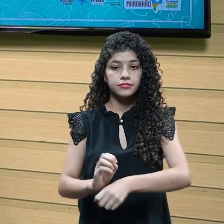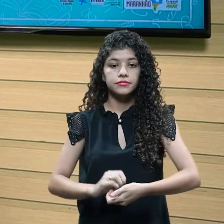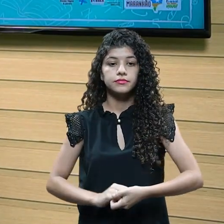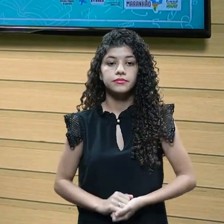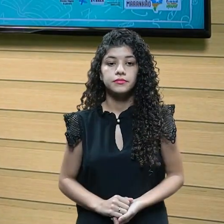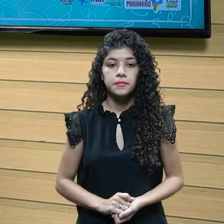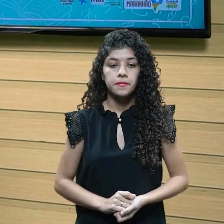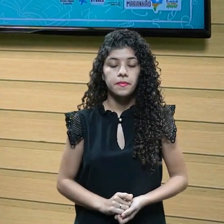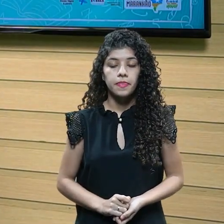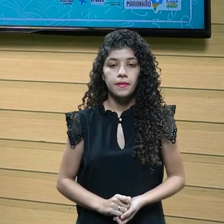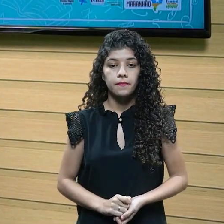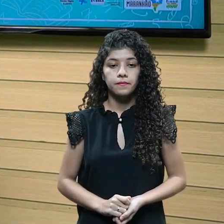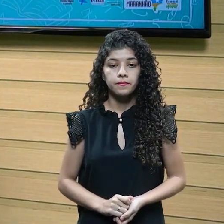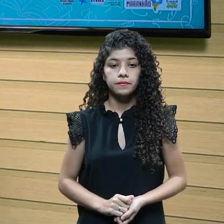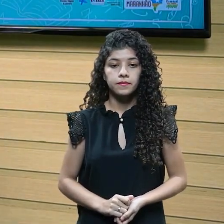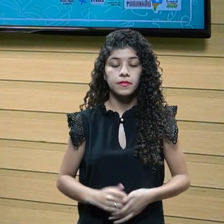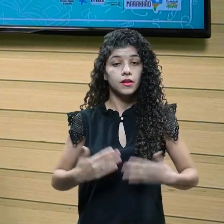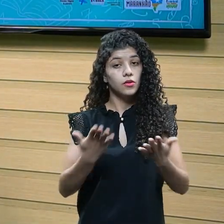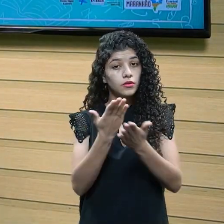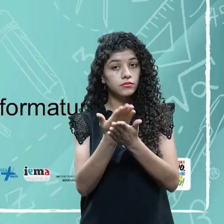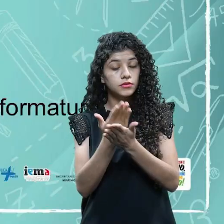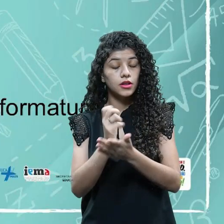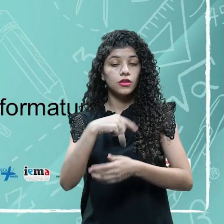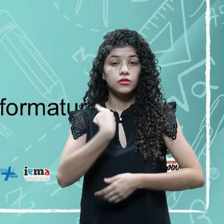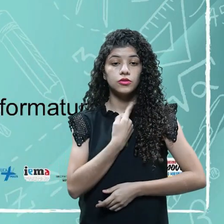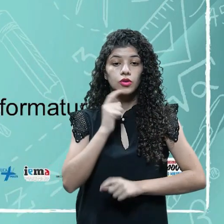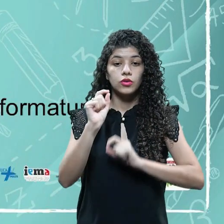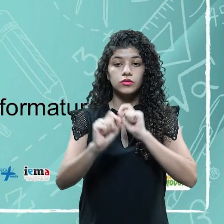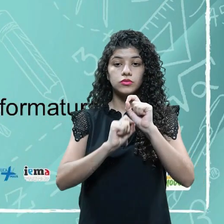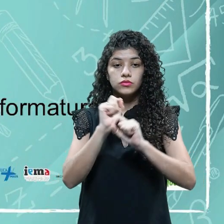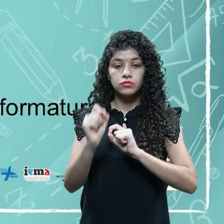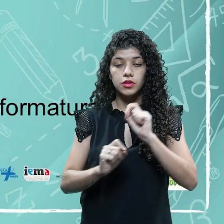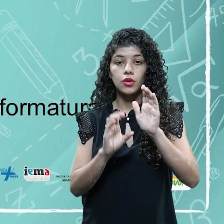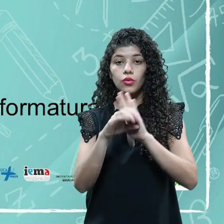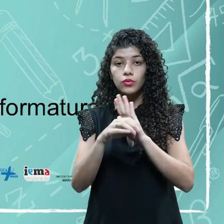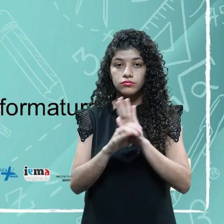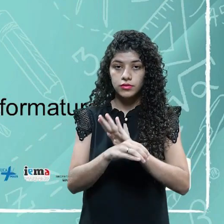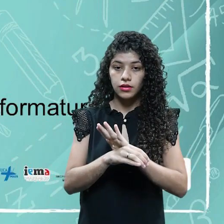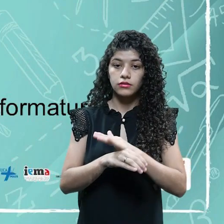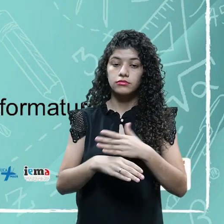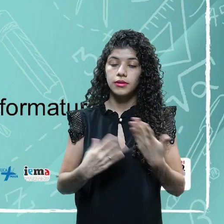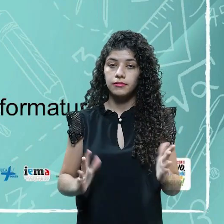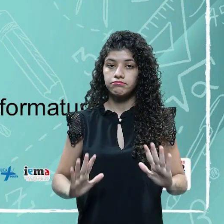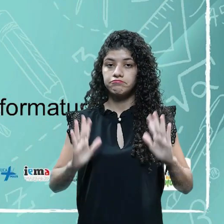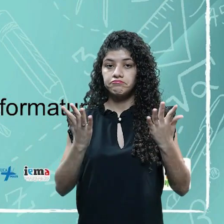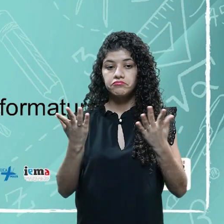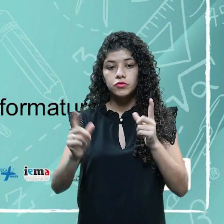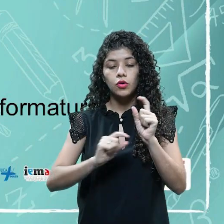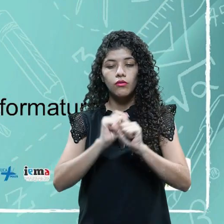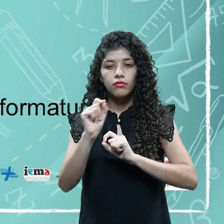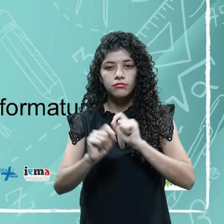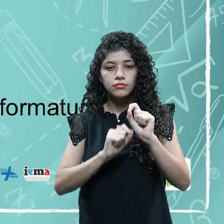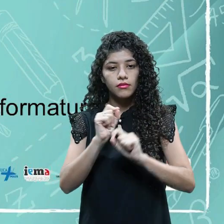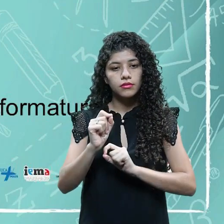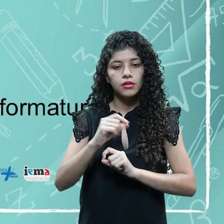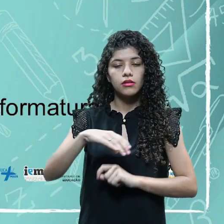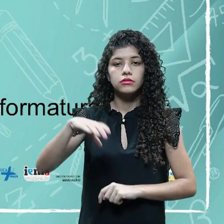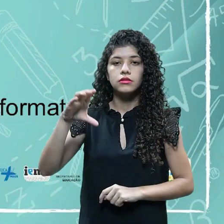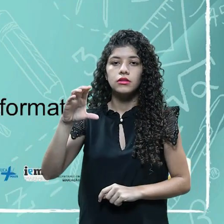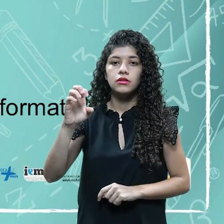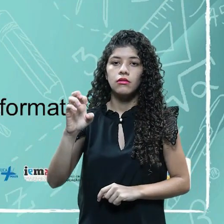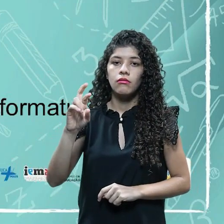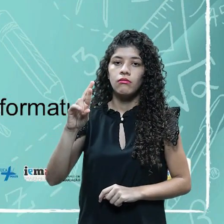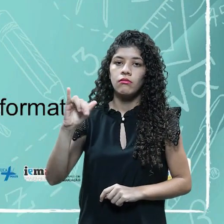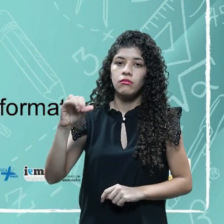Bom, nessa aula a gente vai apresentar o conceito de cerimonial, a importância do cerimonial para os seres